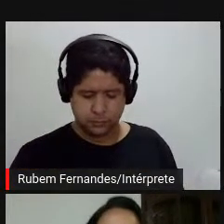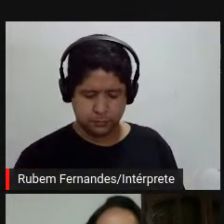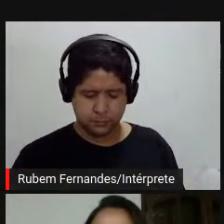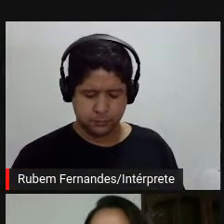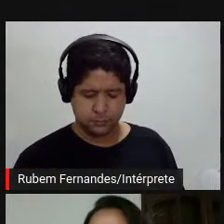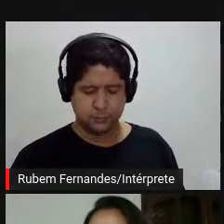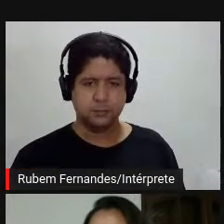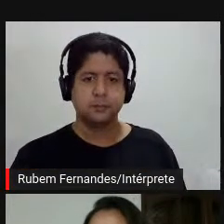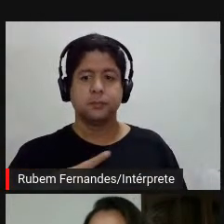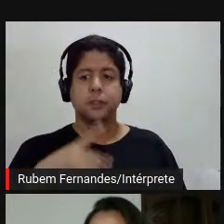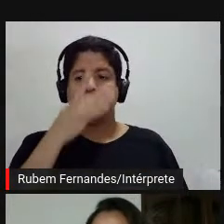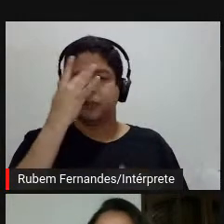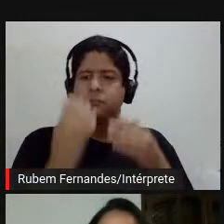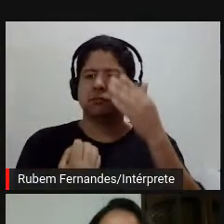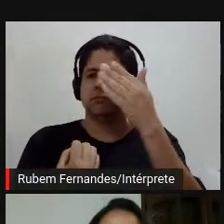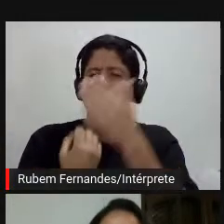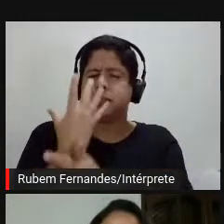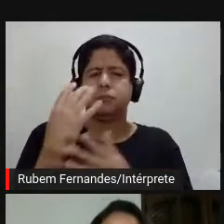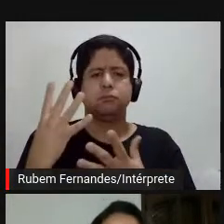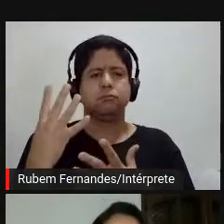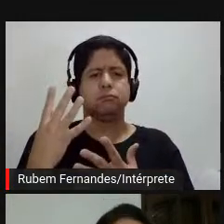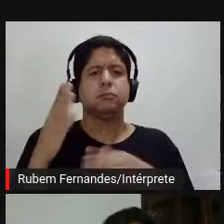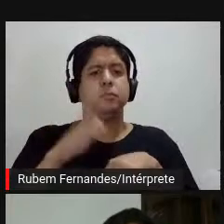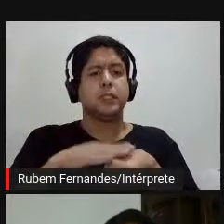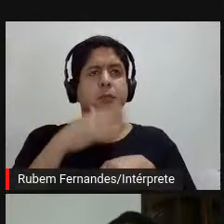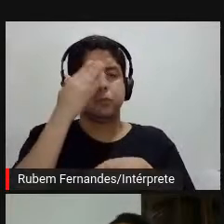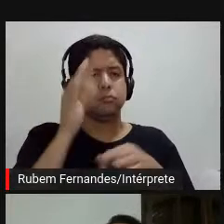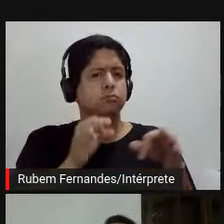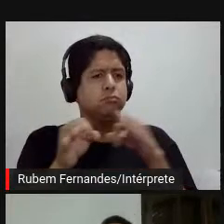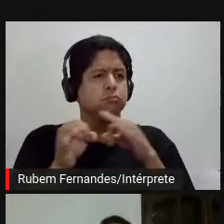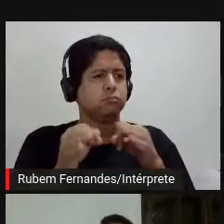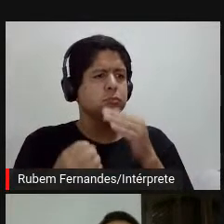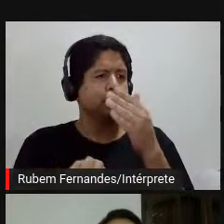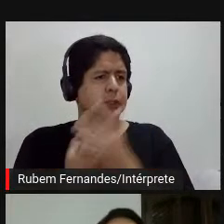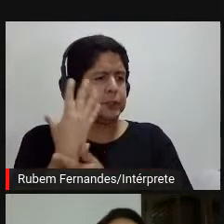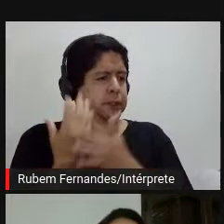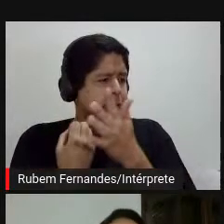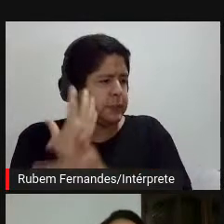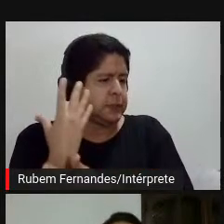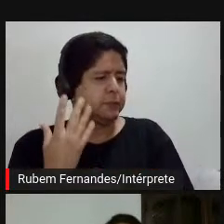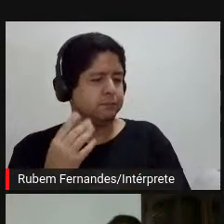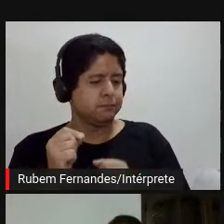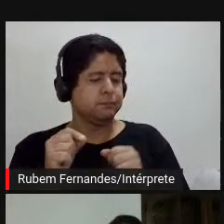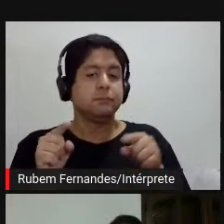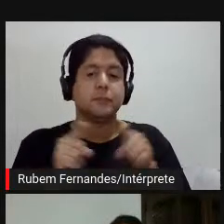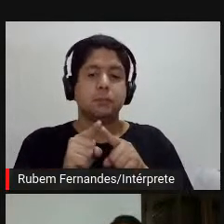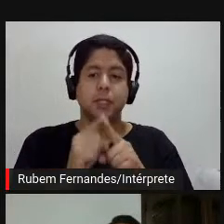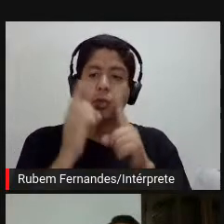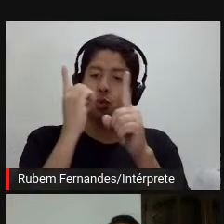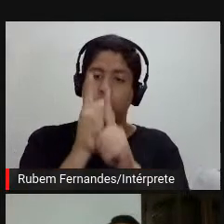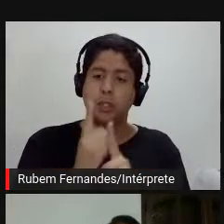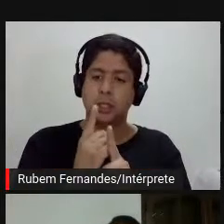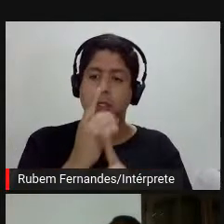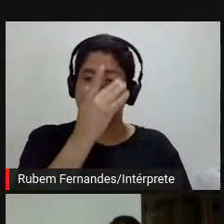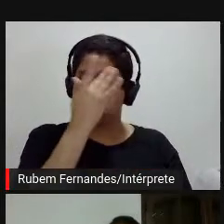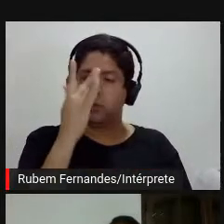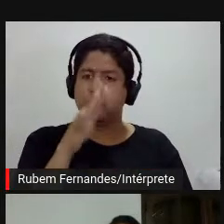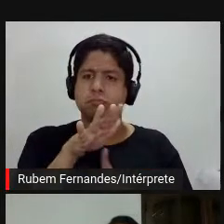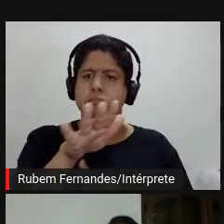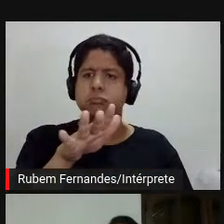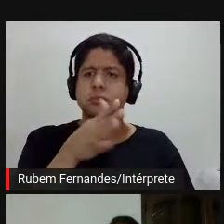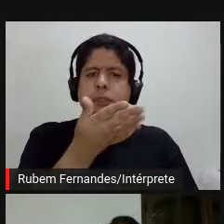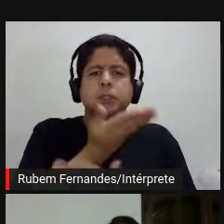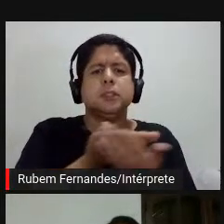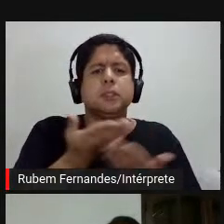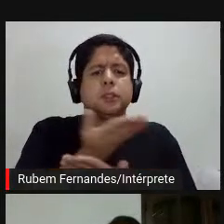a forma como essa obra vai ser realizada, como que ela vai encontrar o público, né, como que o público também vai